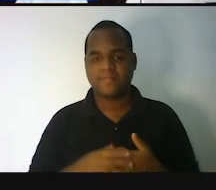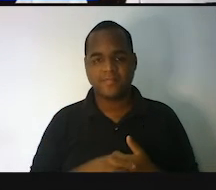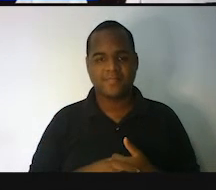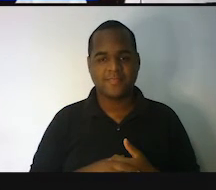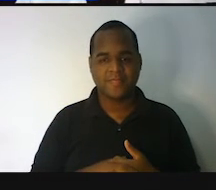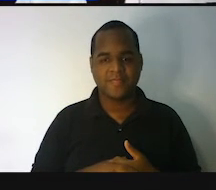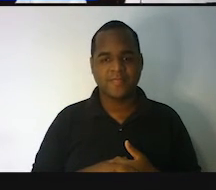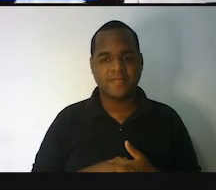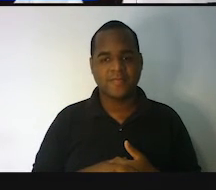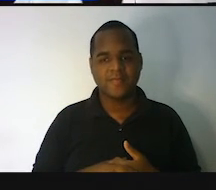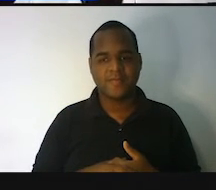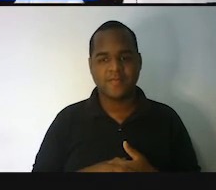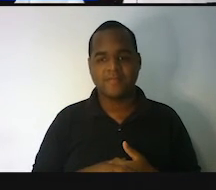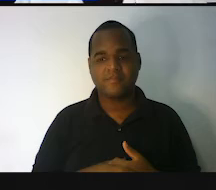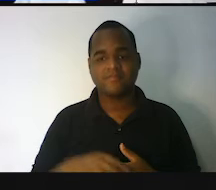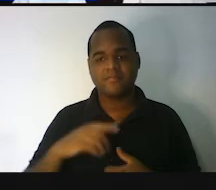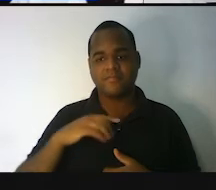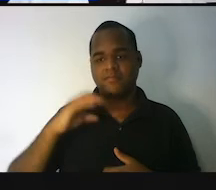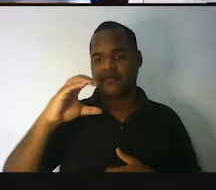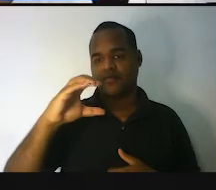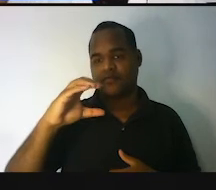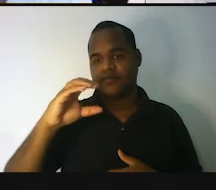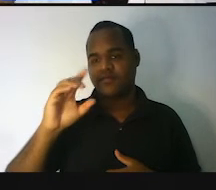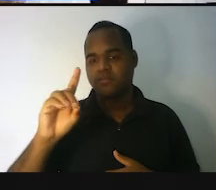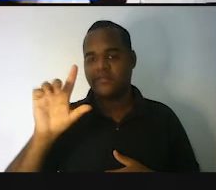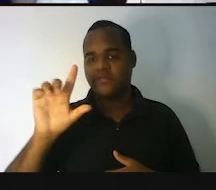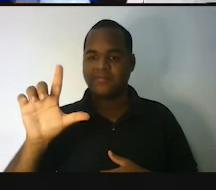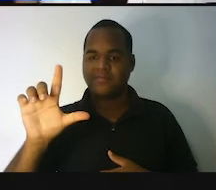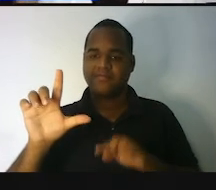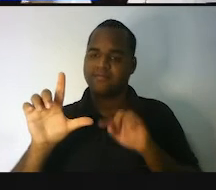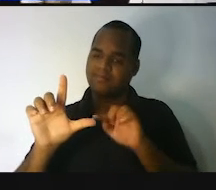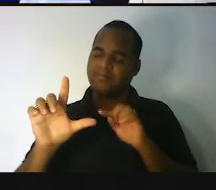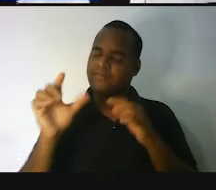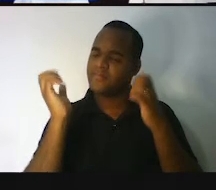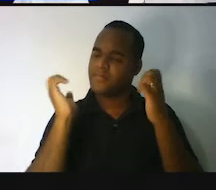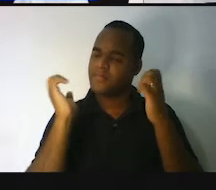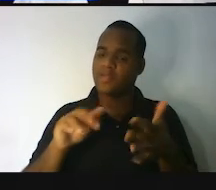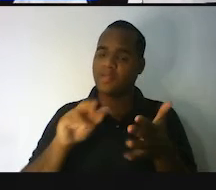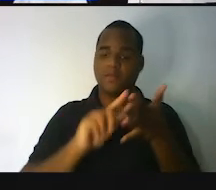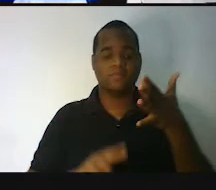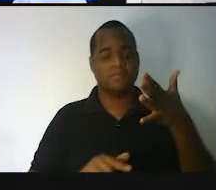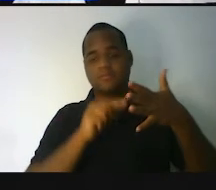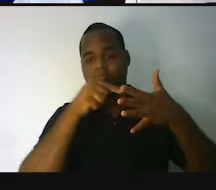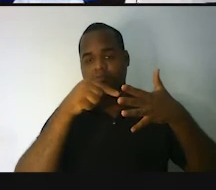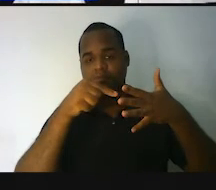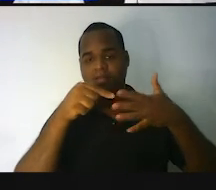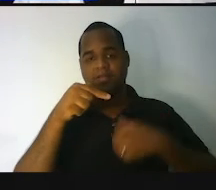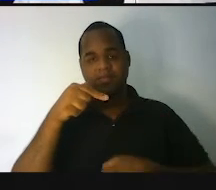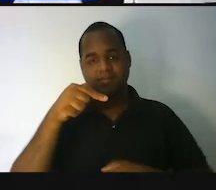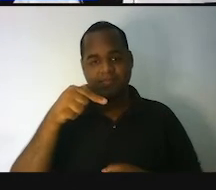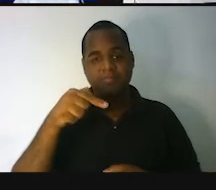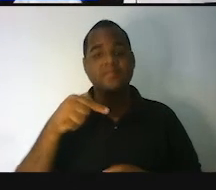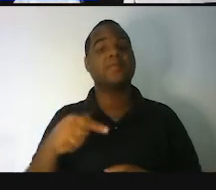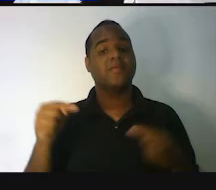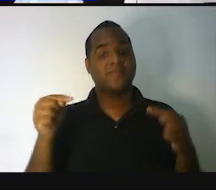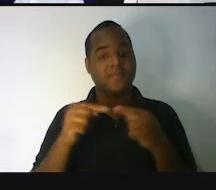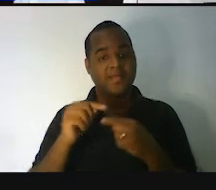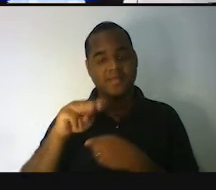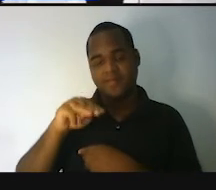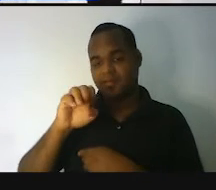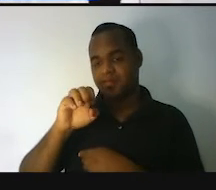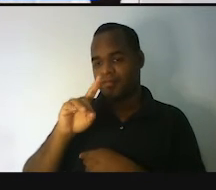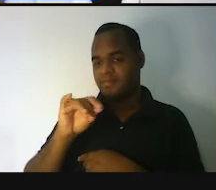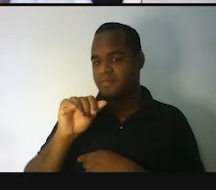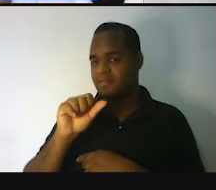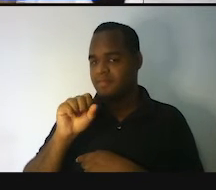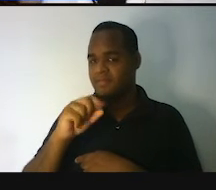coisa de quantidade de matéria, intensidade luminosa. Enfim, então, esses sete tipos aí de medidas, tá